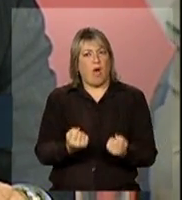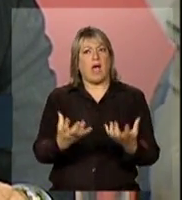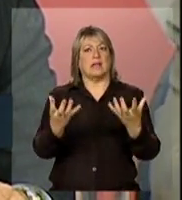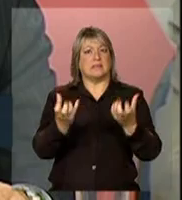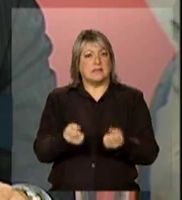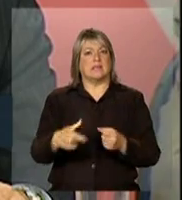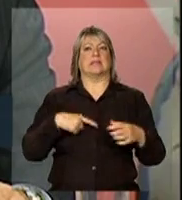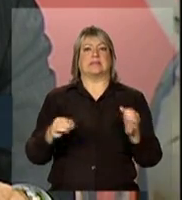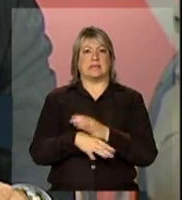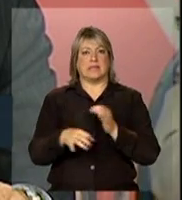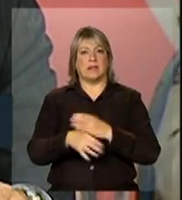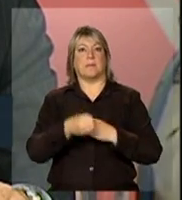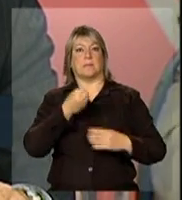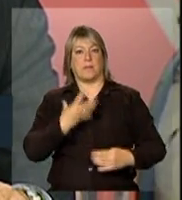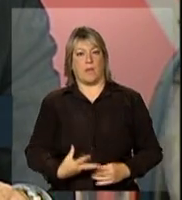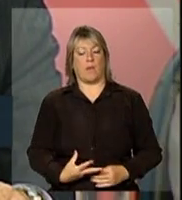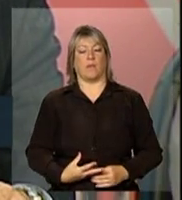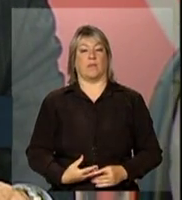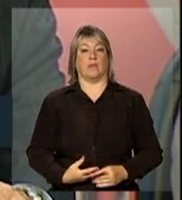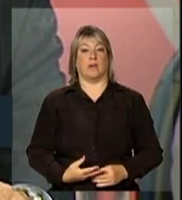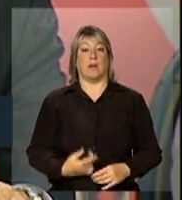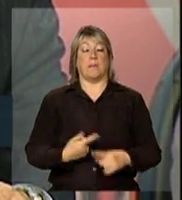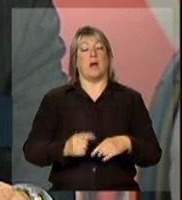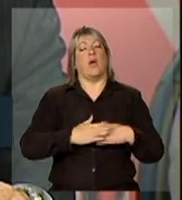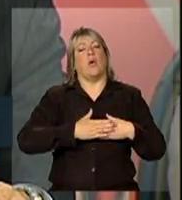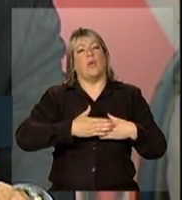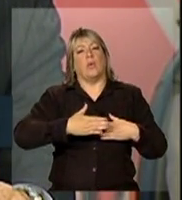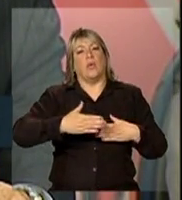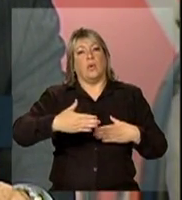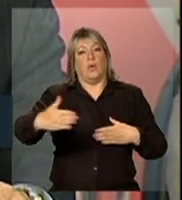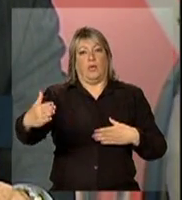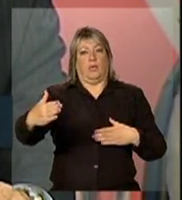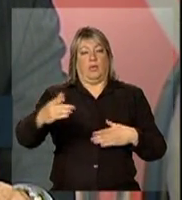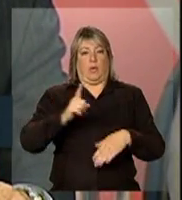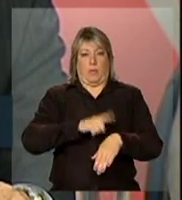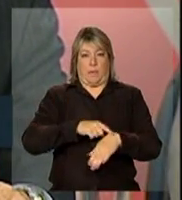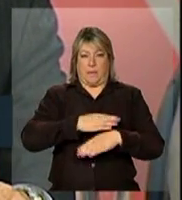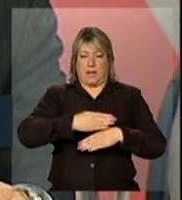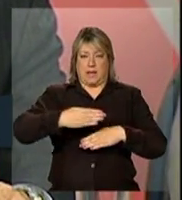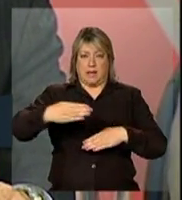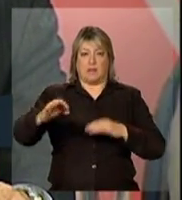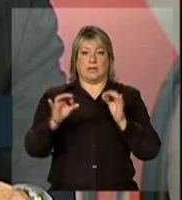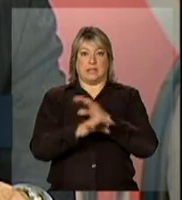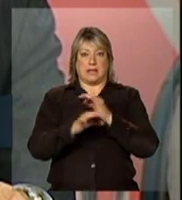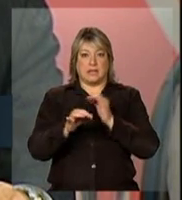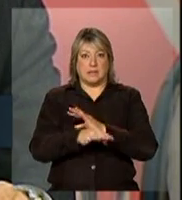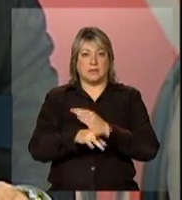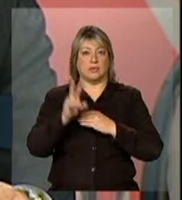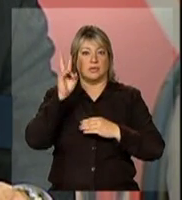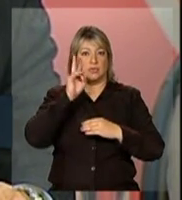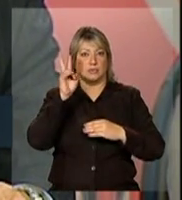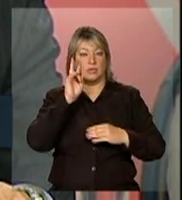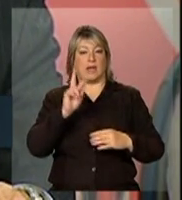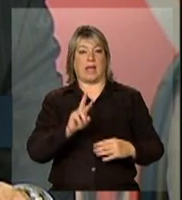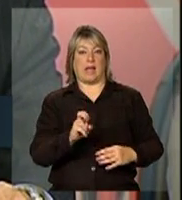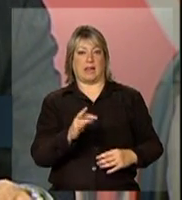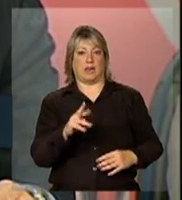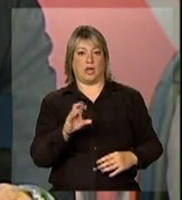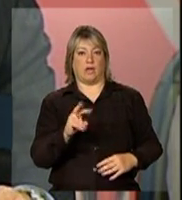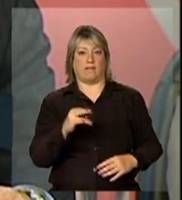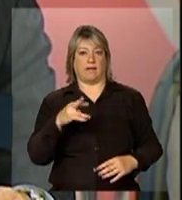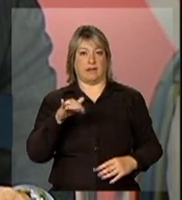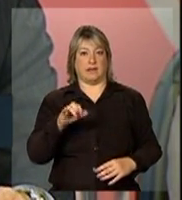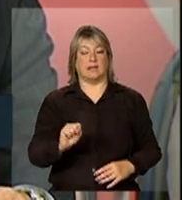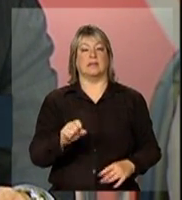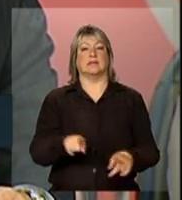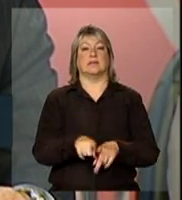forte adesão ao tratamento. É lógico que ao longo do período do tratamento, sobretudo quando você vai mudando os esquemas antietrovirais, outros efeitos